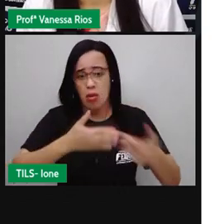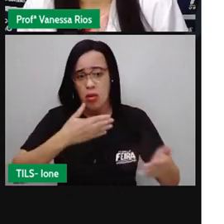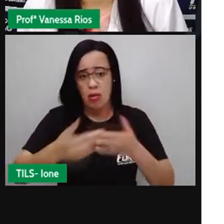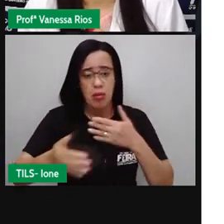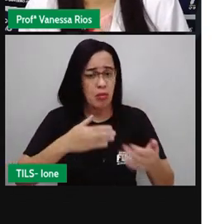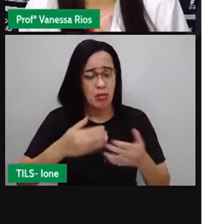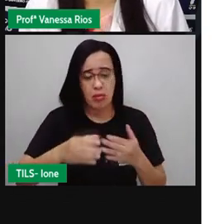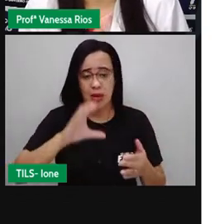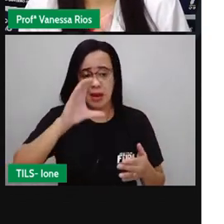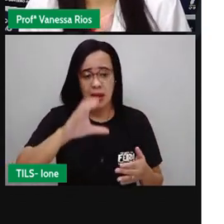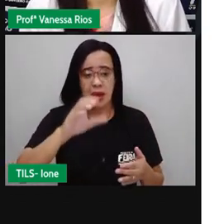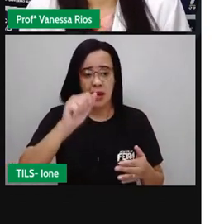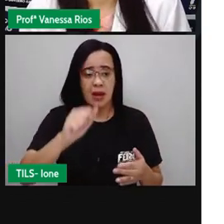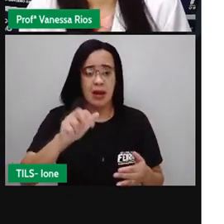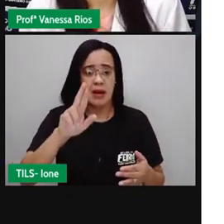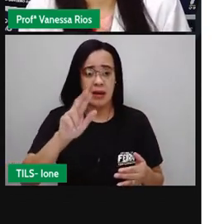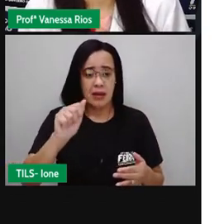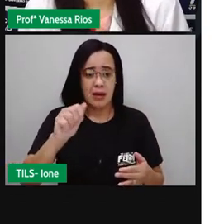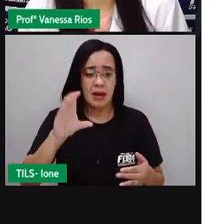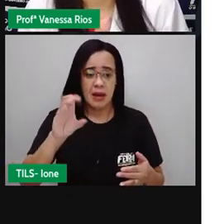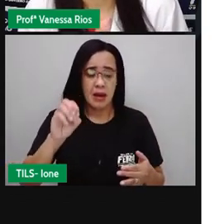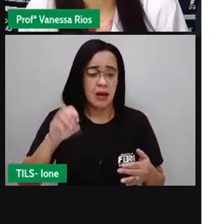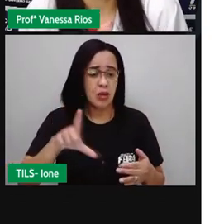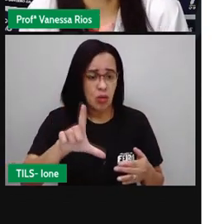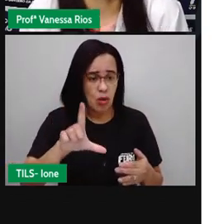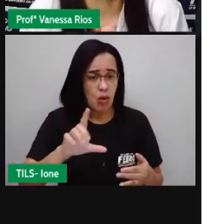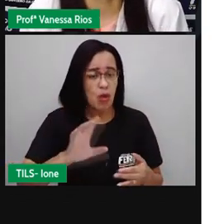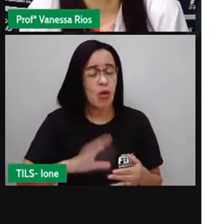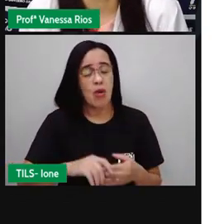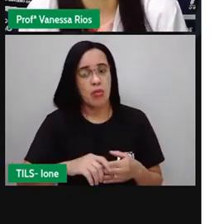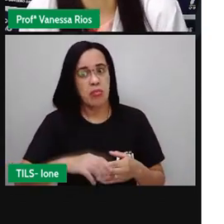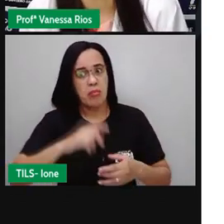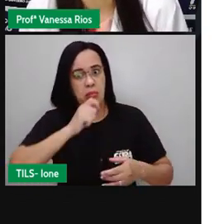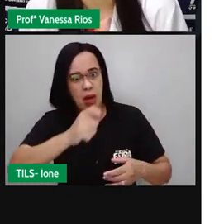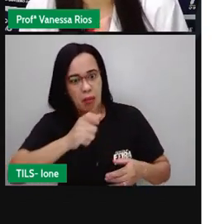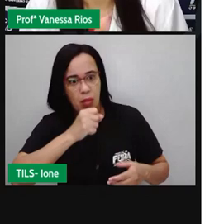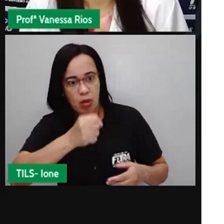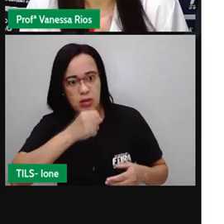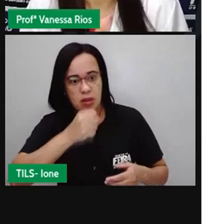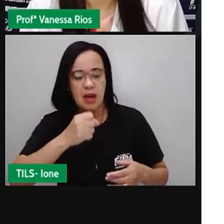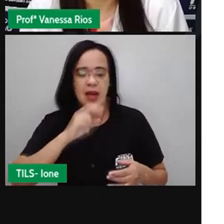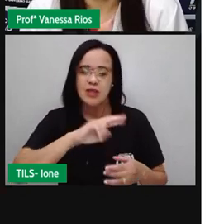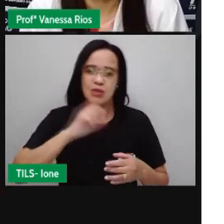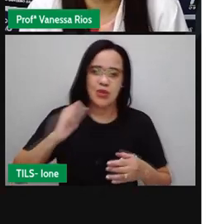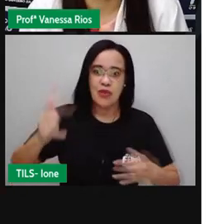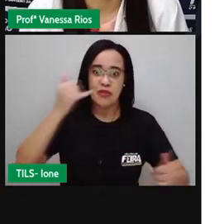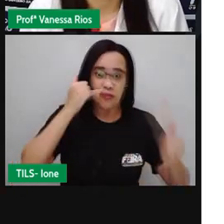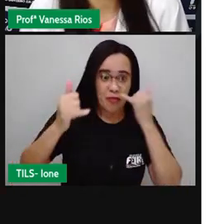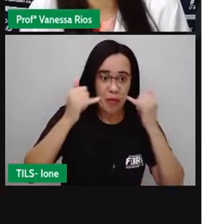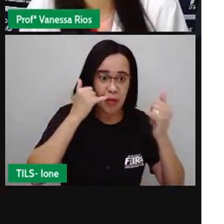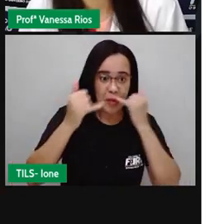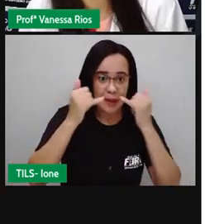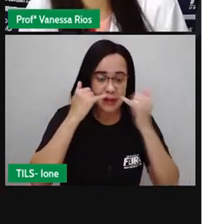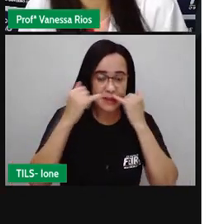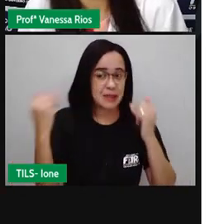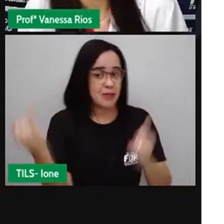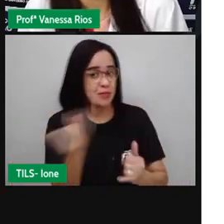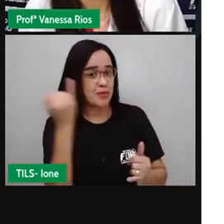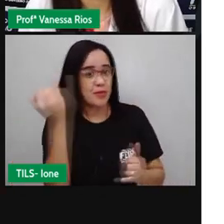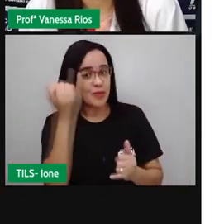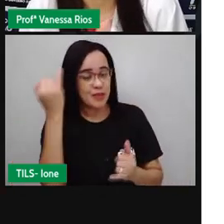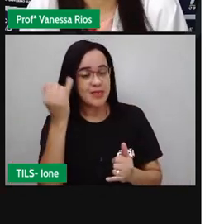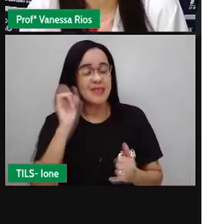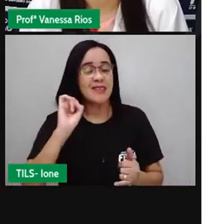Mas aí como é para... Poderia ser alguma reportagem, né? Alguma notícia sobre um caracol importante? Aí talvez sim.